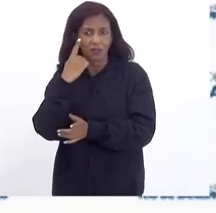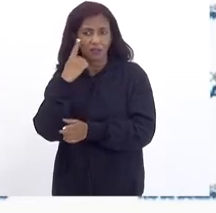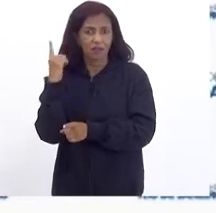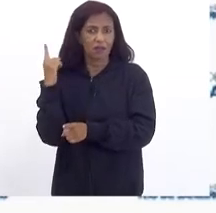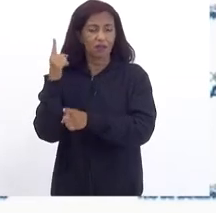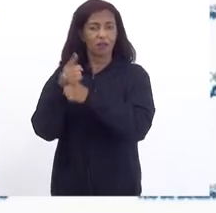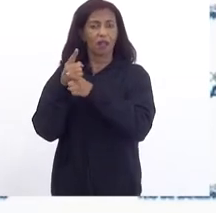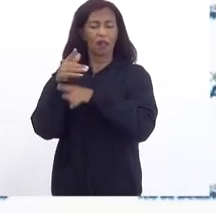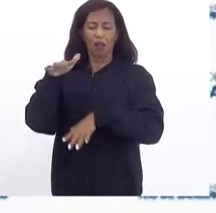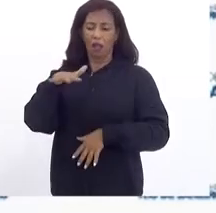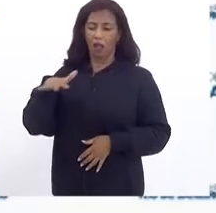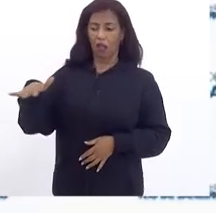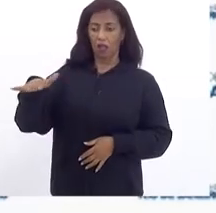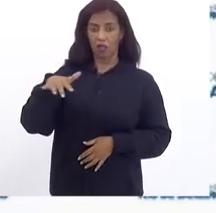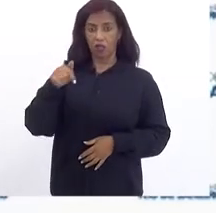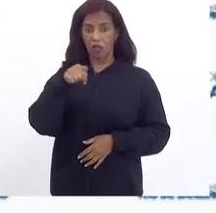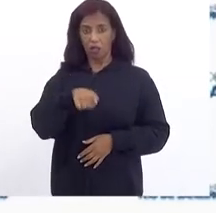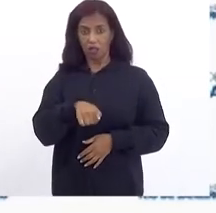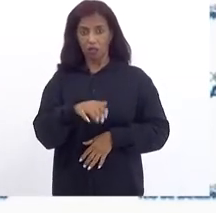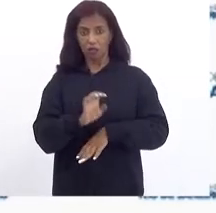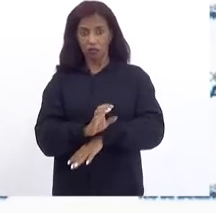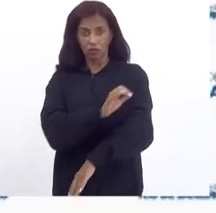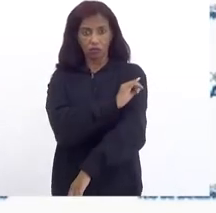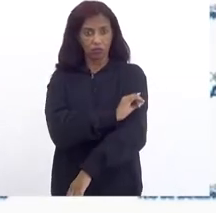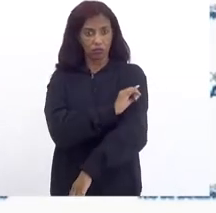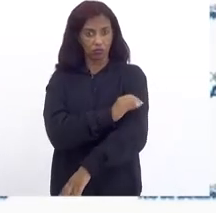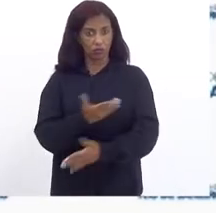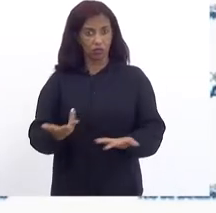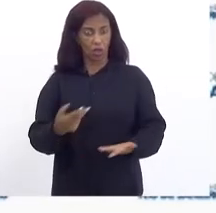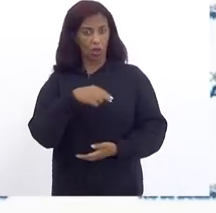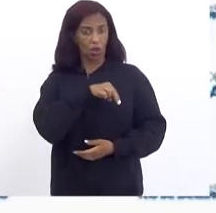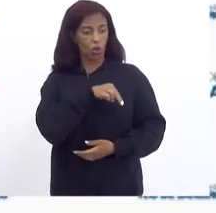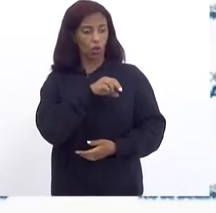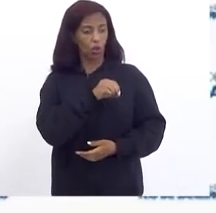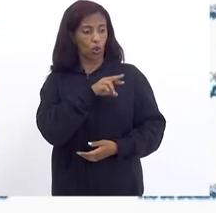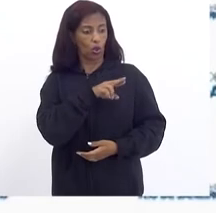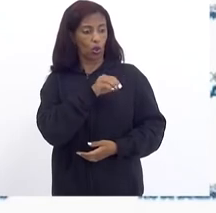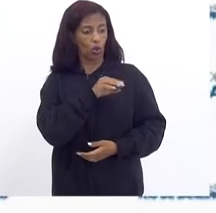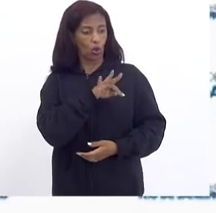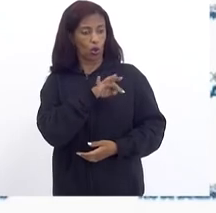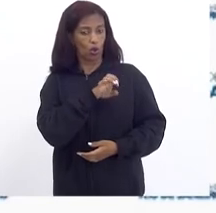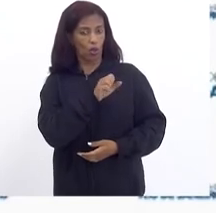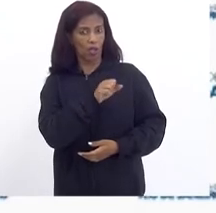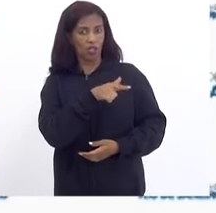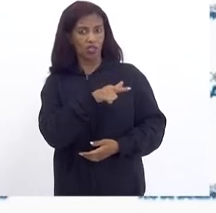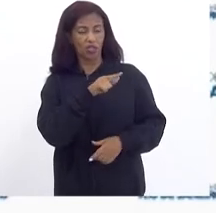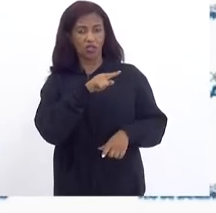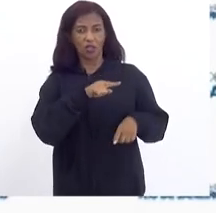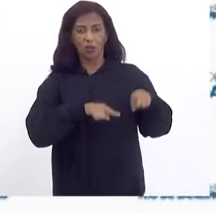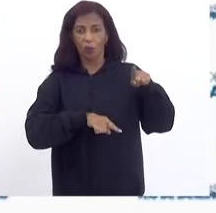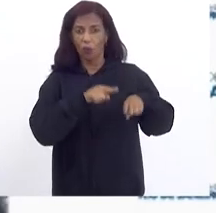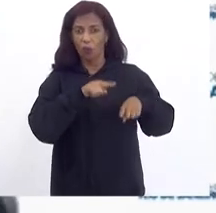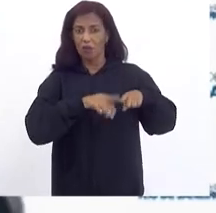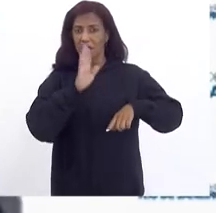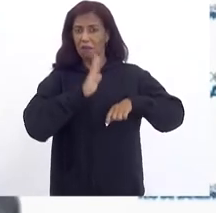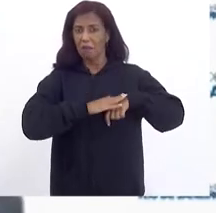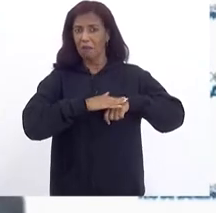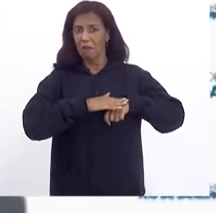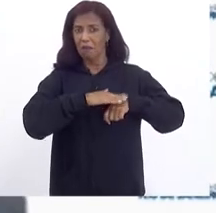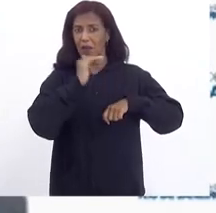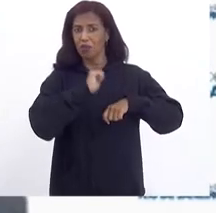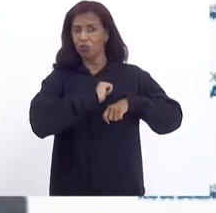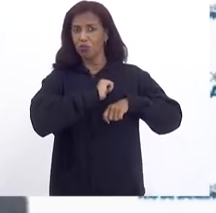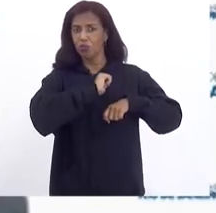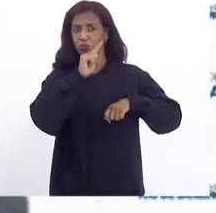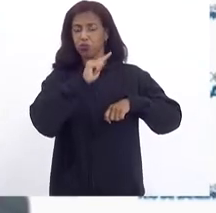Regiões Aqui no Estado Especialmente Para a região Noroeste Do Estado Em que o índice De pobreza É muito maior Do que até Em